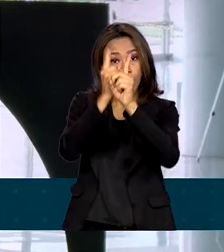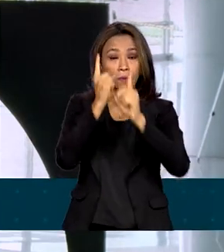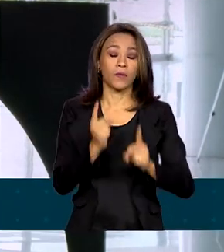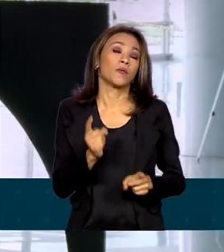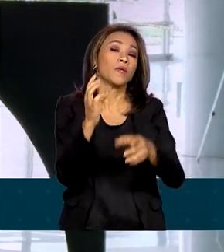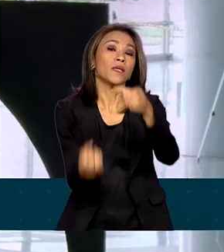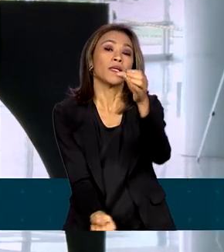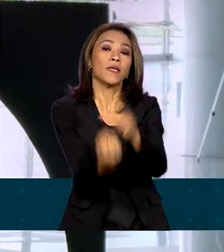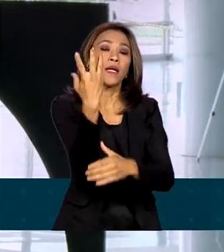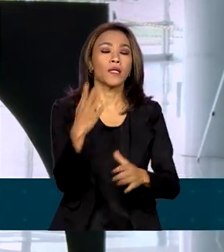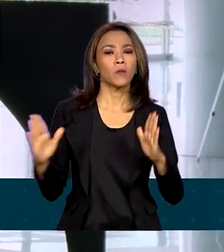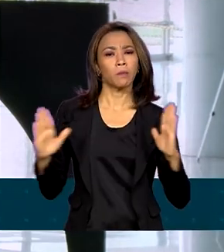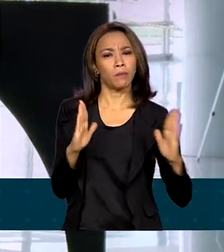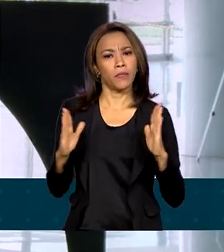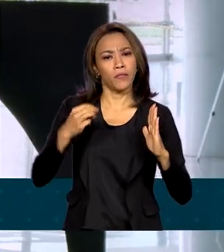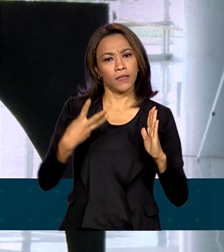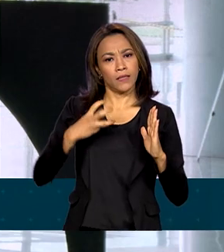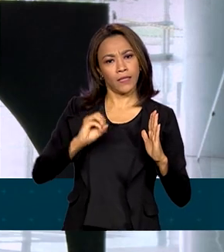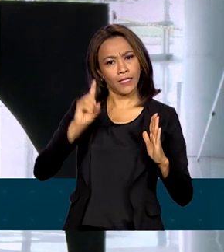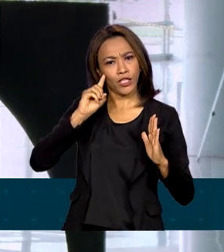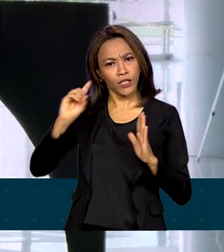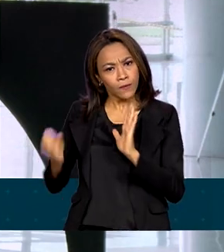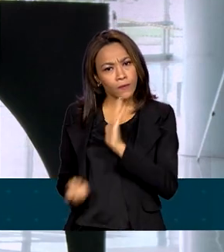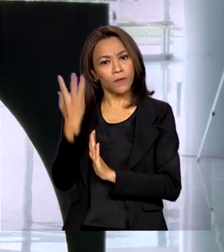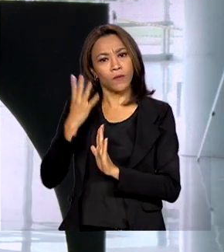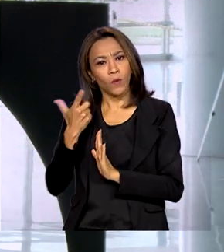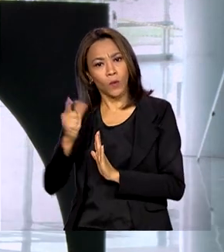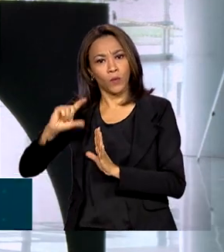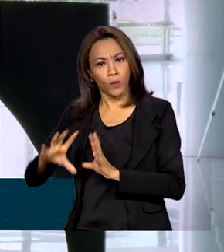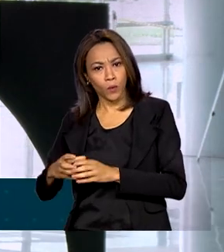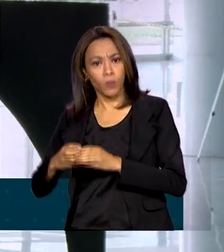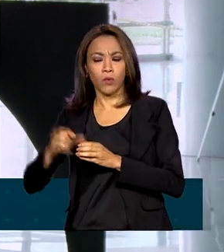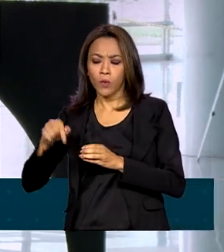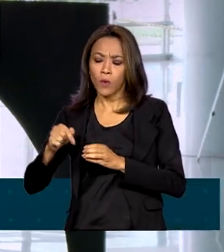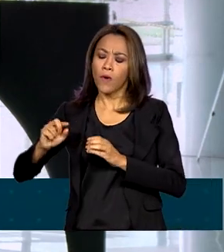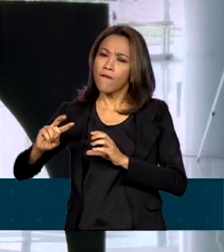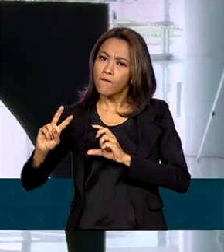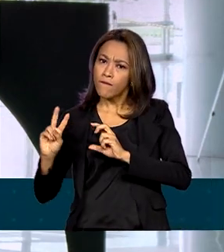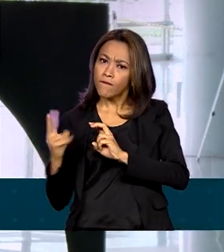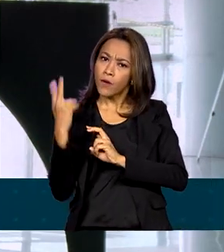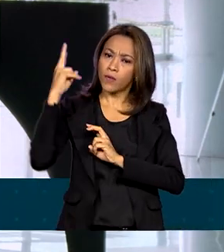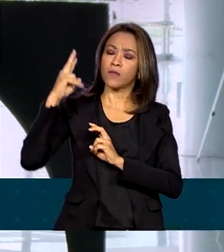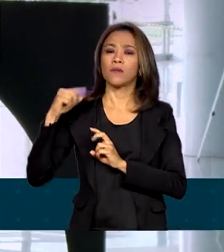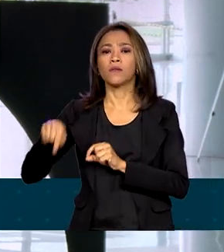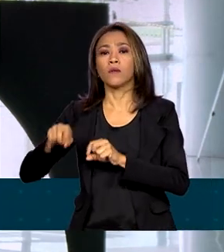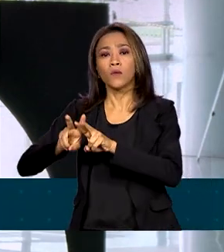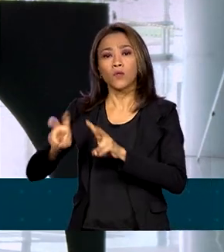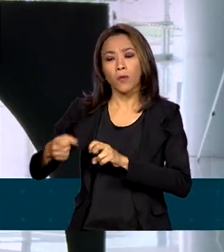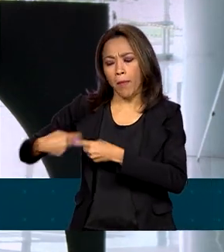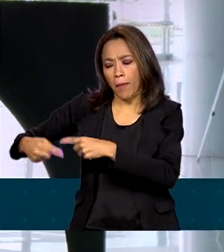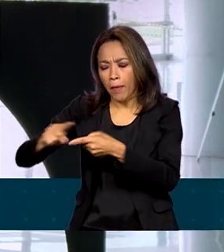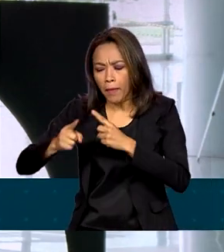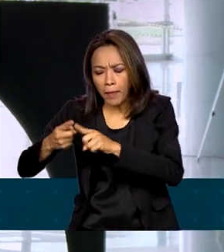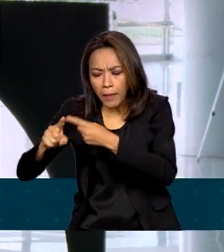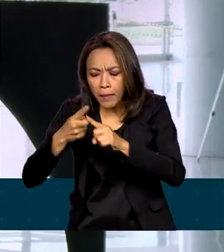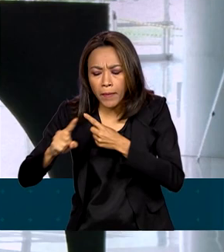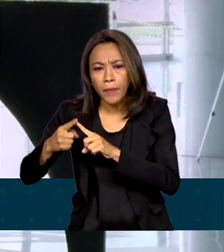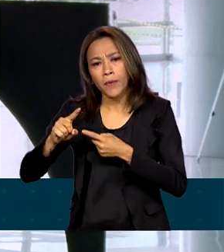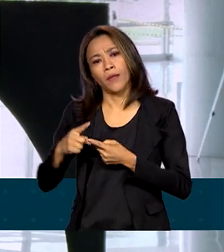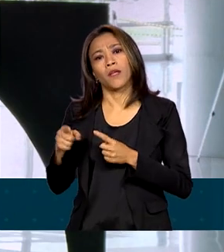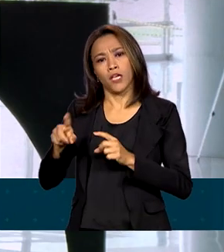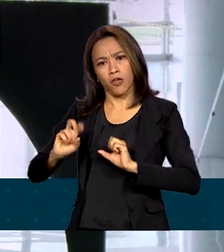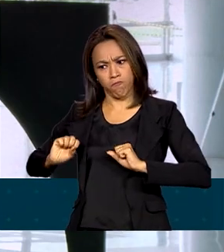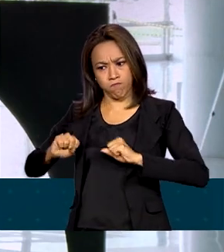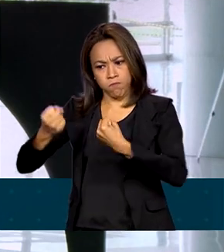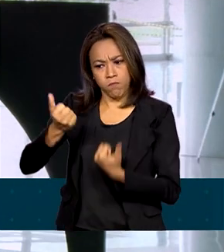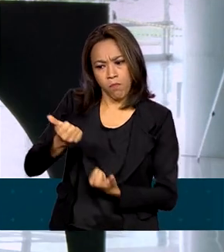até 30 dias de outros dois grupos. Um para debater a valorização da negociação coletiva e fortalecer os